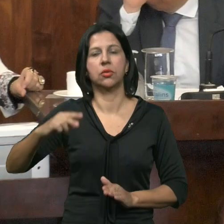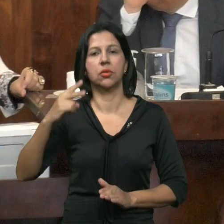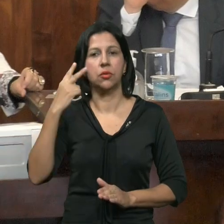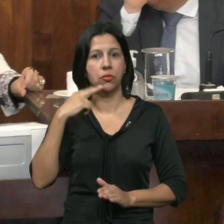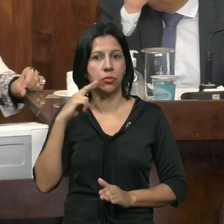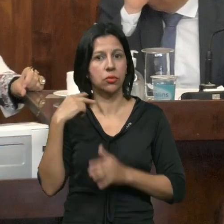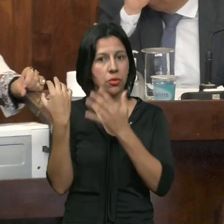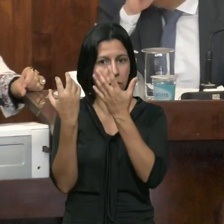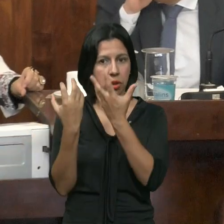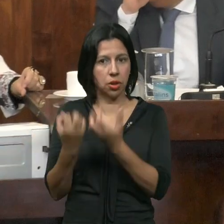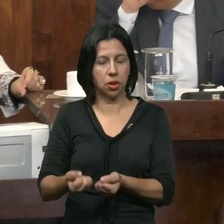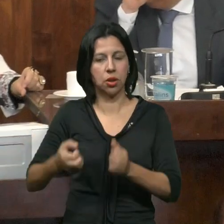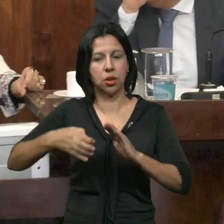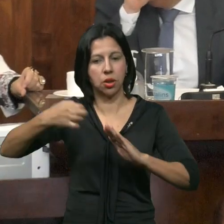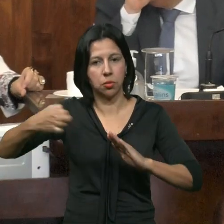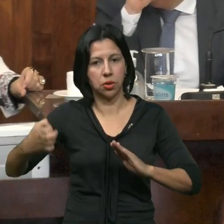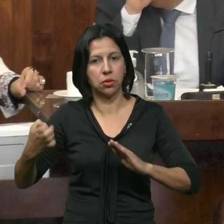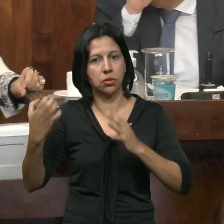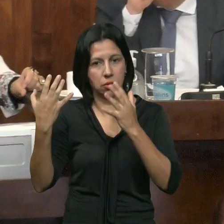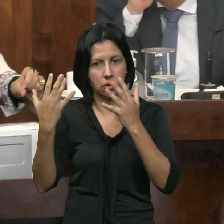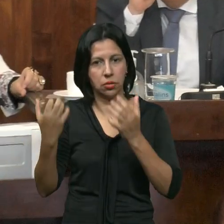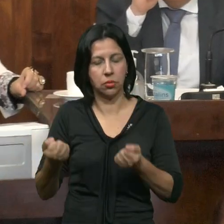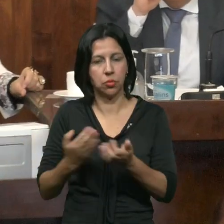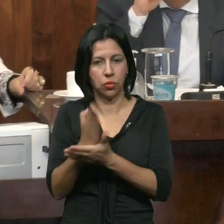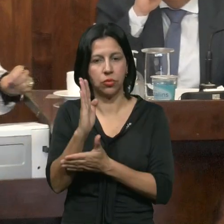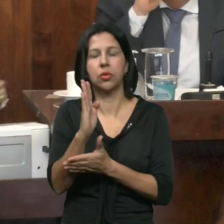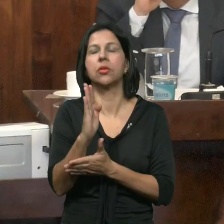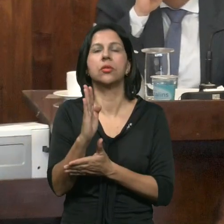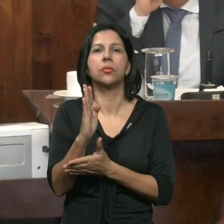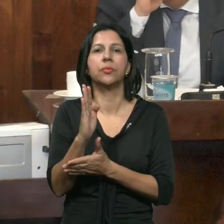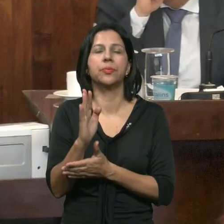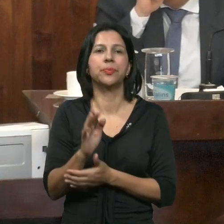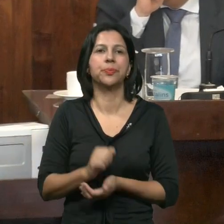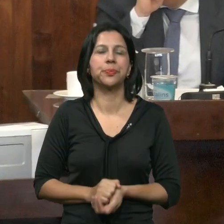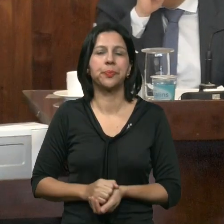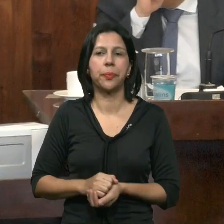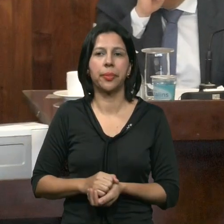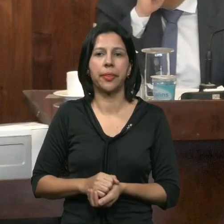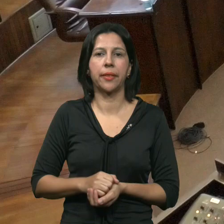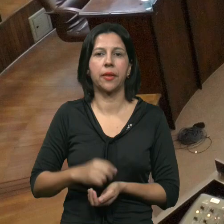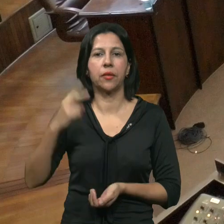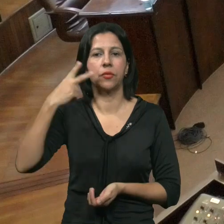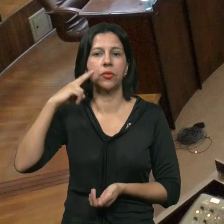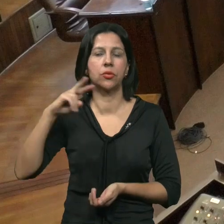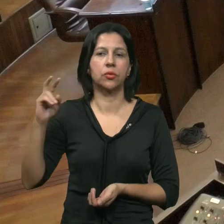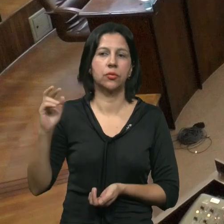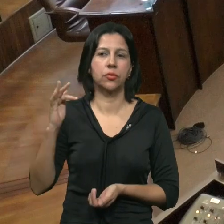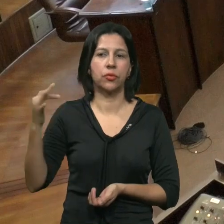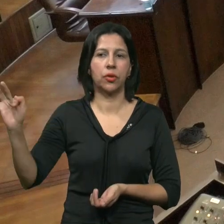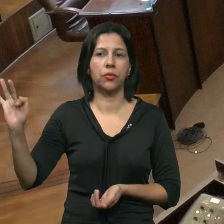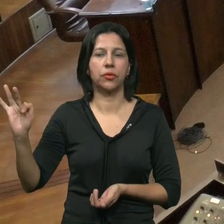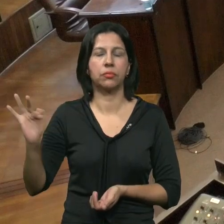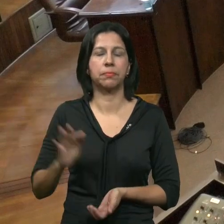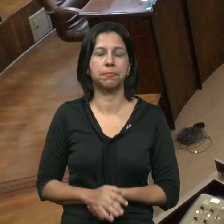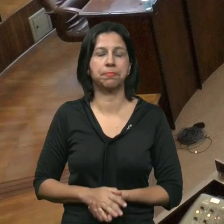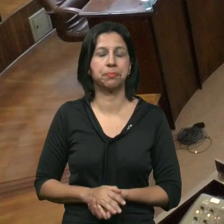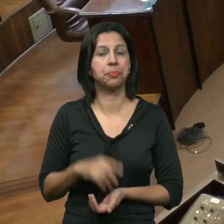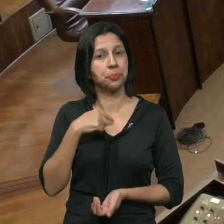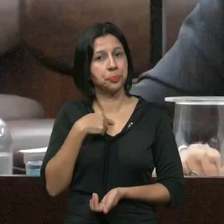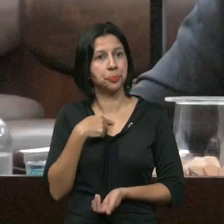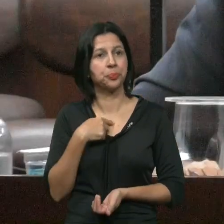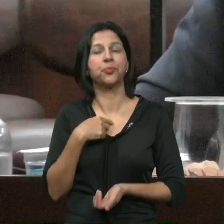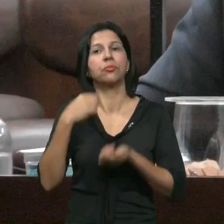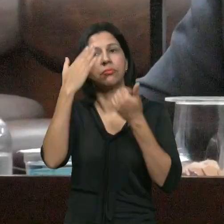vereadores Que são favoráveis A emenda Pela ordem Pela ordem Agente Federal Júnior Feff Só antes Acho importante